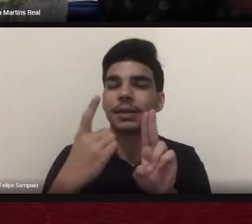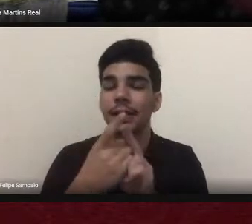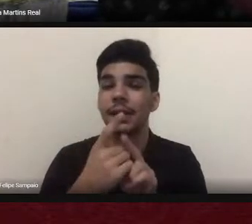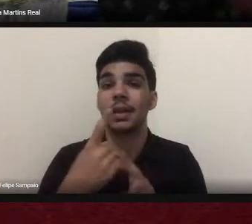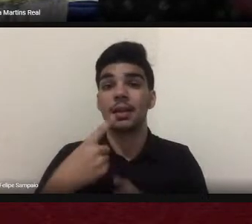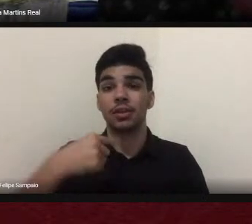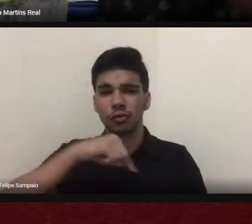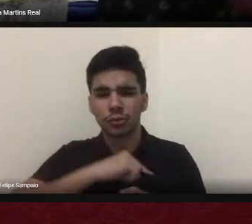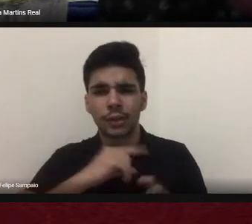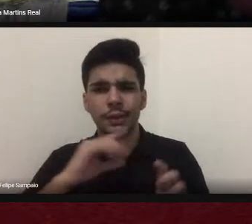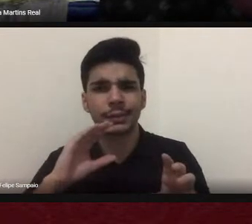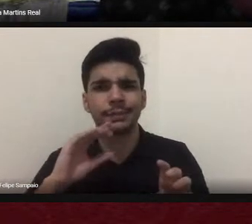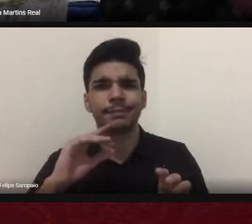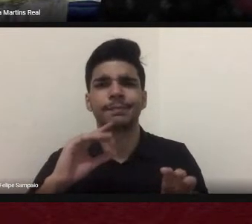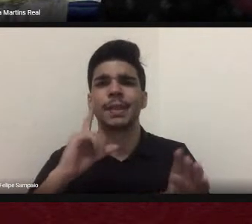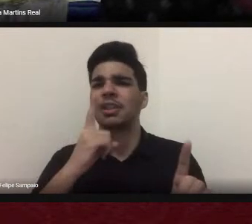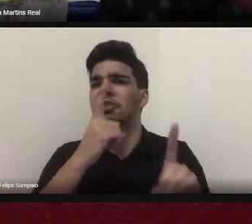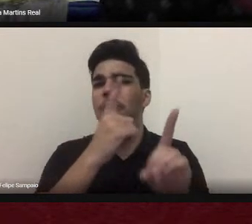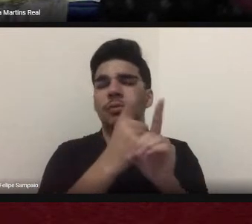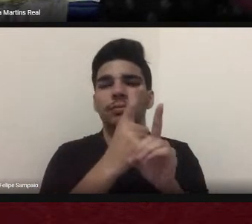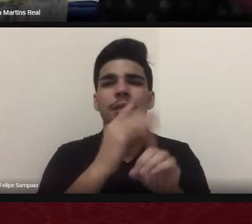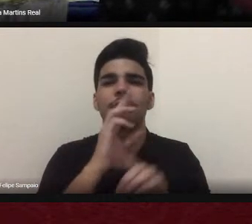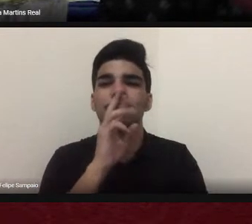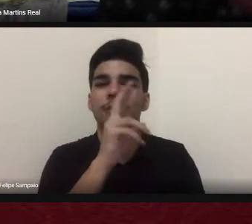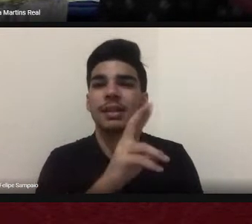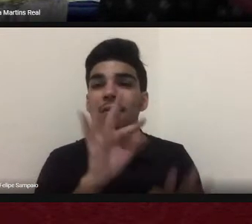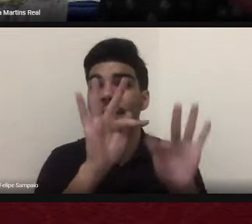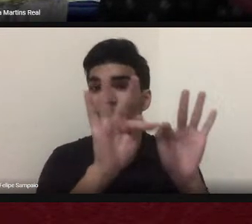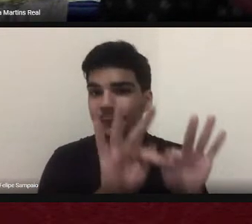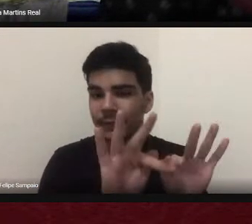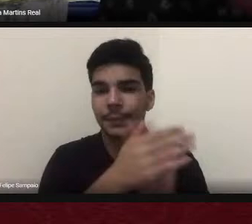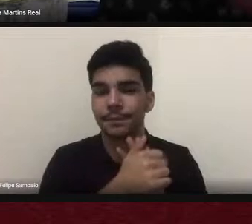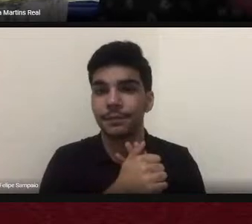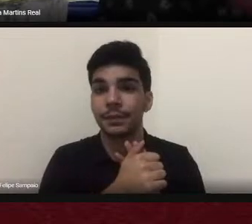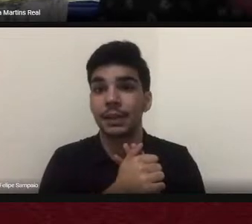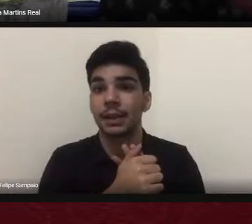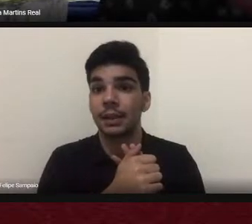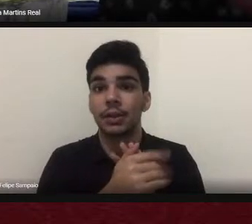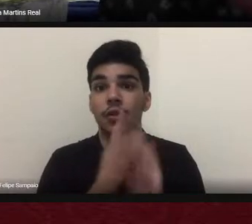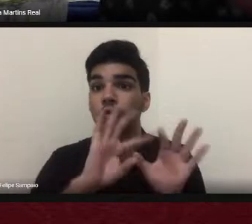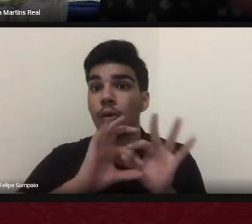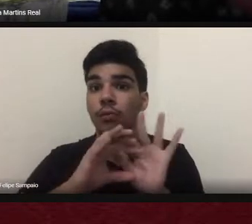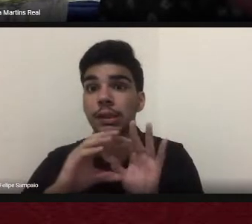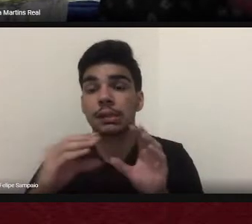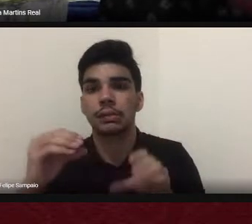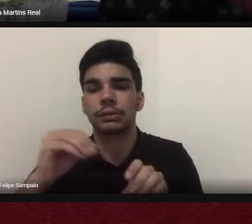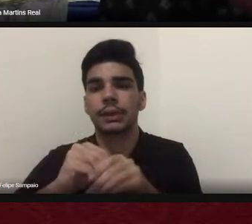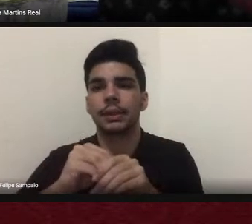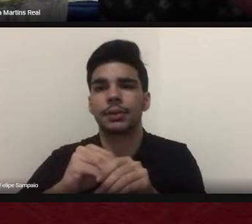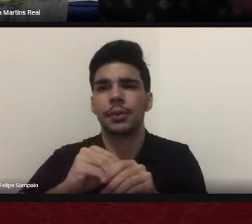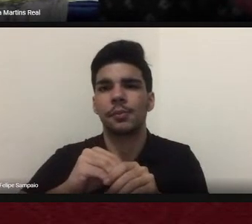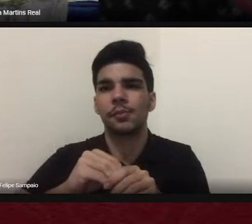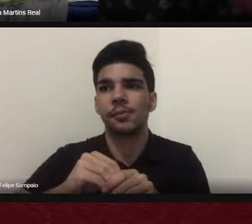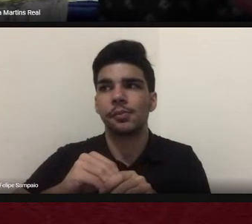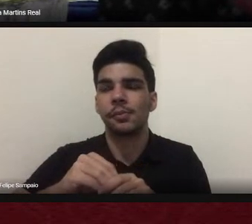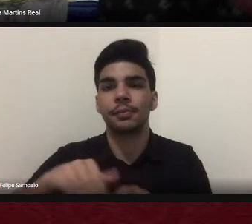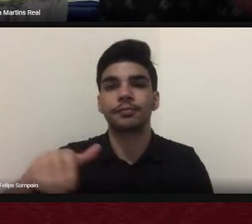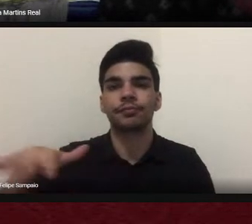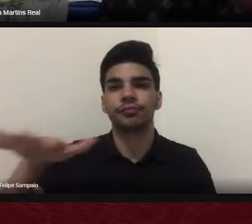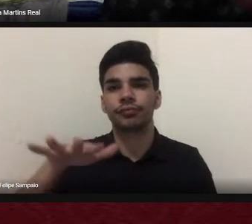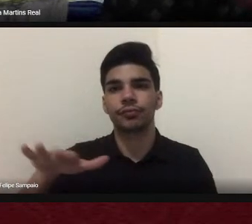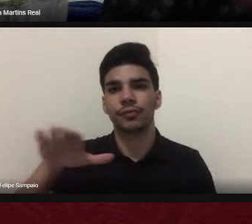uma diferença muito grande no contexto da região centro-oeste. O processo de expansão e todos esses